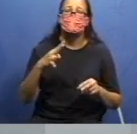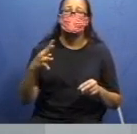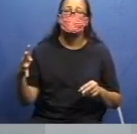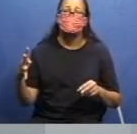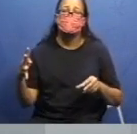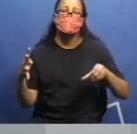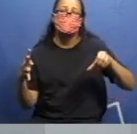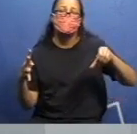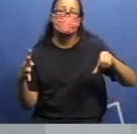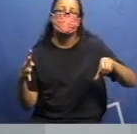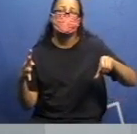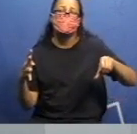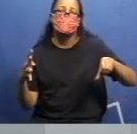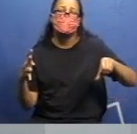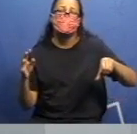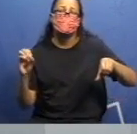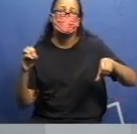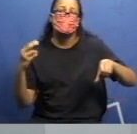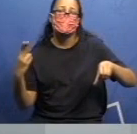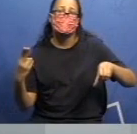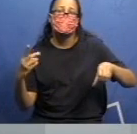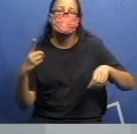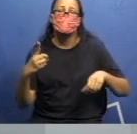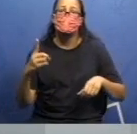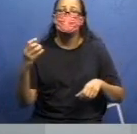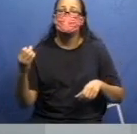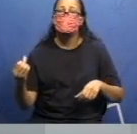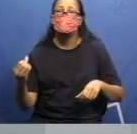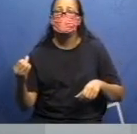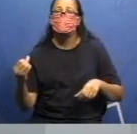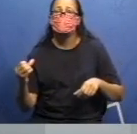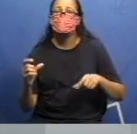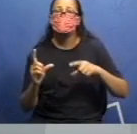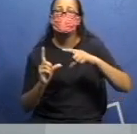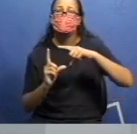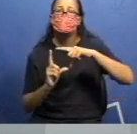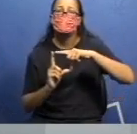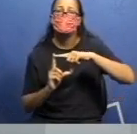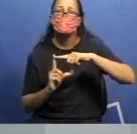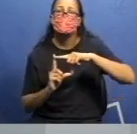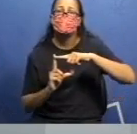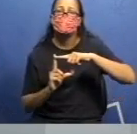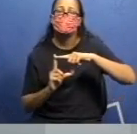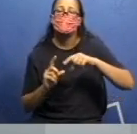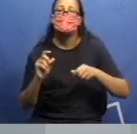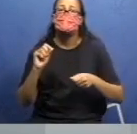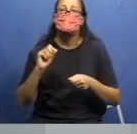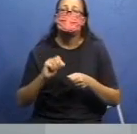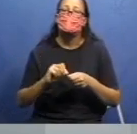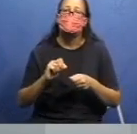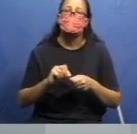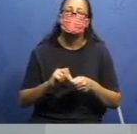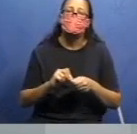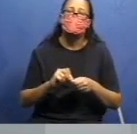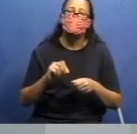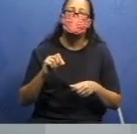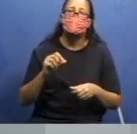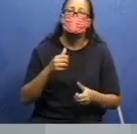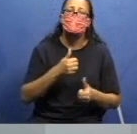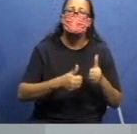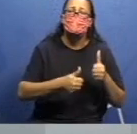dezesseis quadradinhos. Com três, nós podemos fazer como se fosse um jogo da velha. Então, aqui,